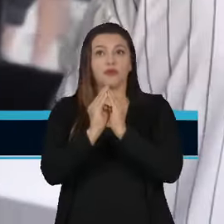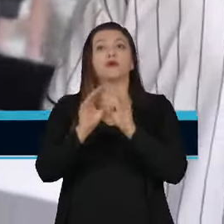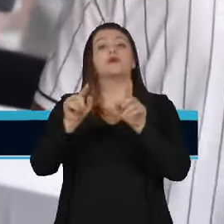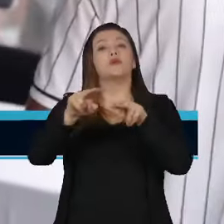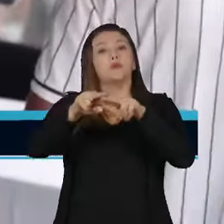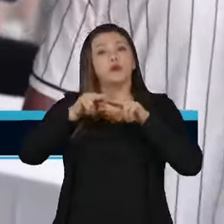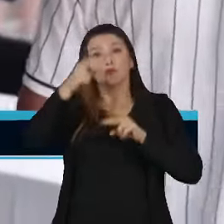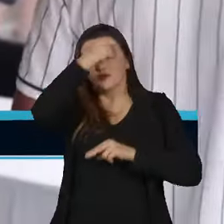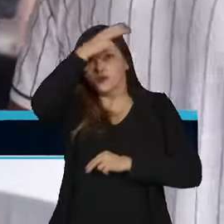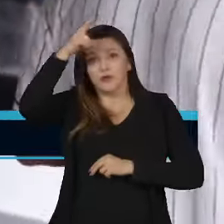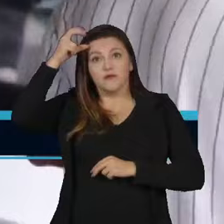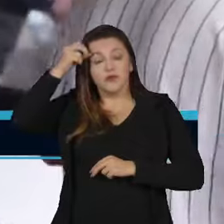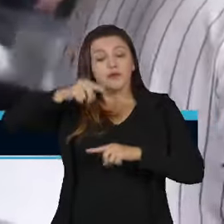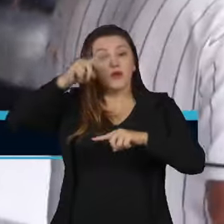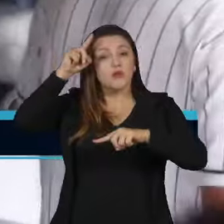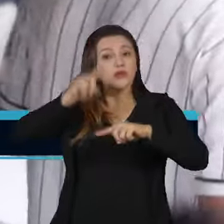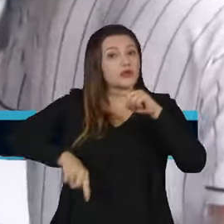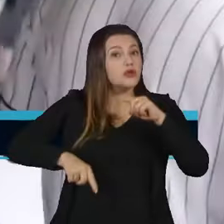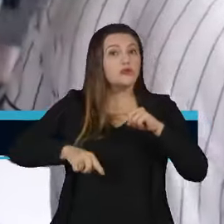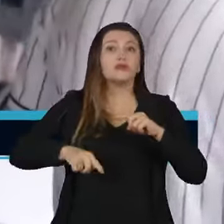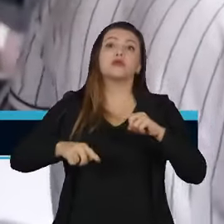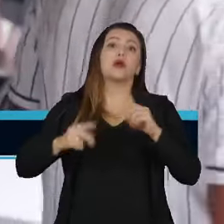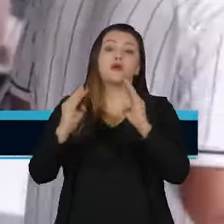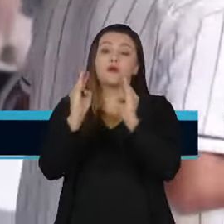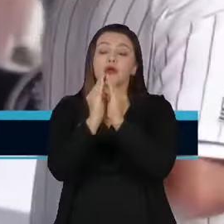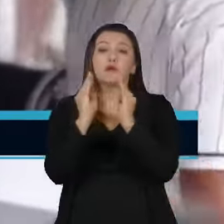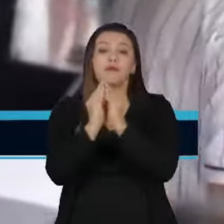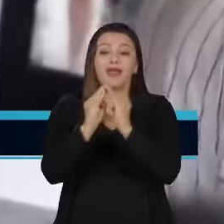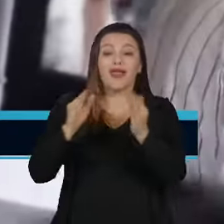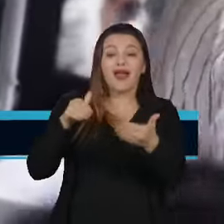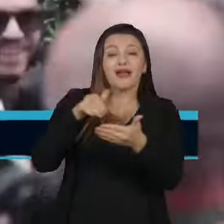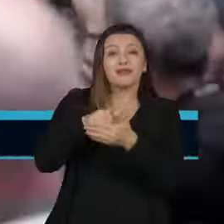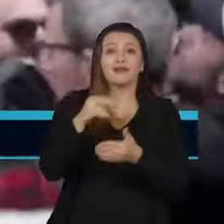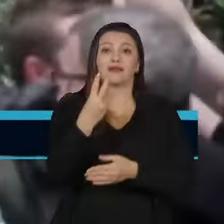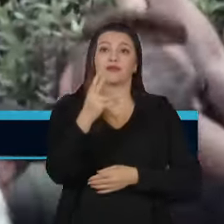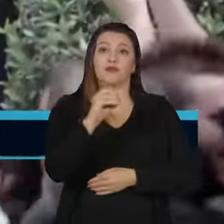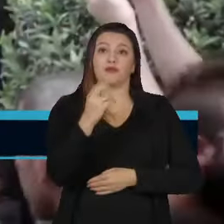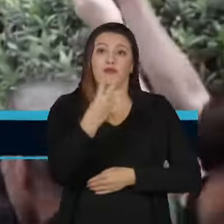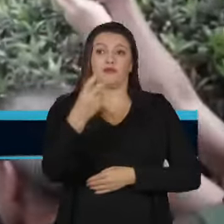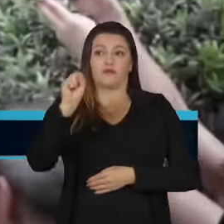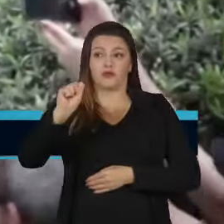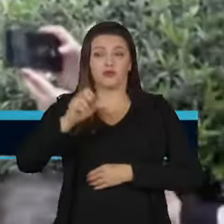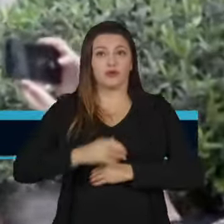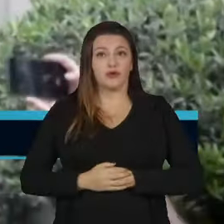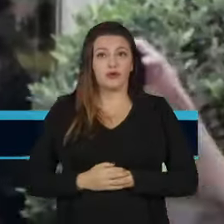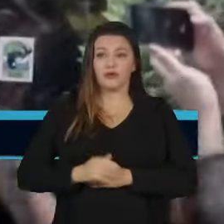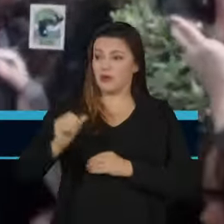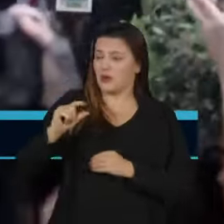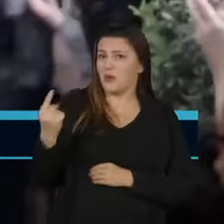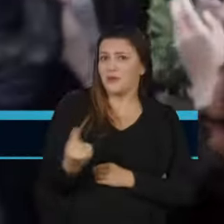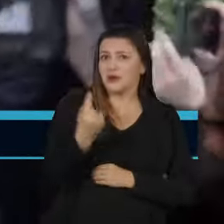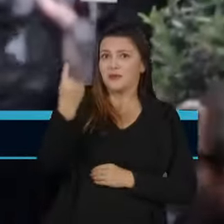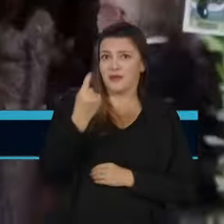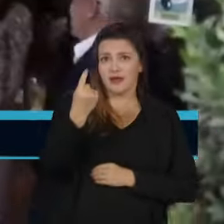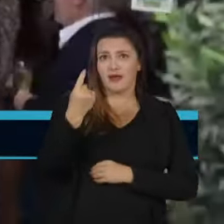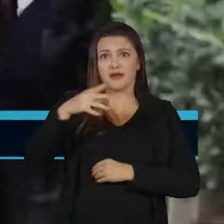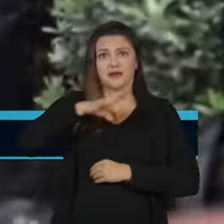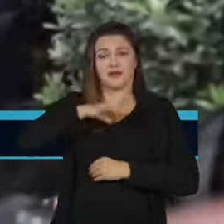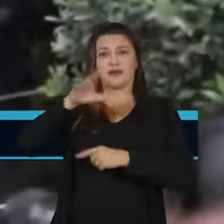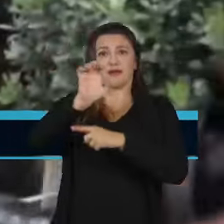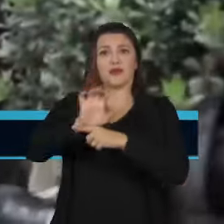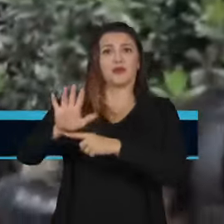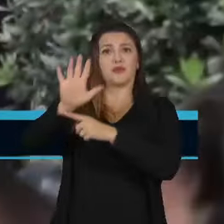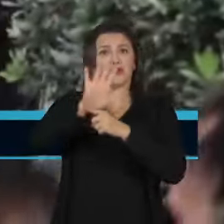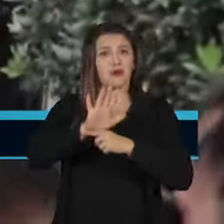prefeitura da cidade decidiu proibir esse tipo de hospedagem até 2028. Não é a primeira cidade europeia a registrar problemas com o chamado